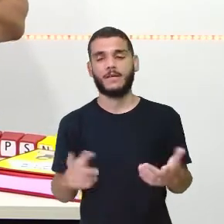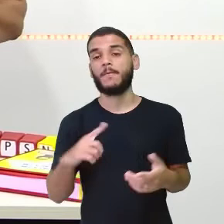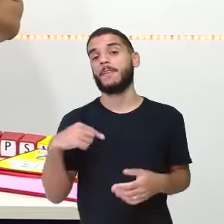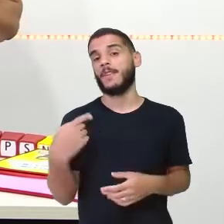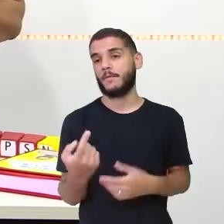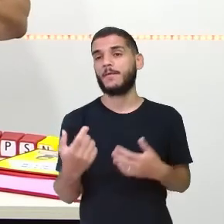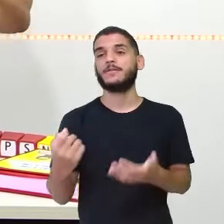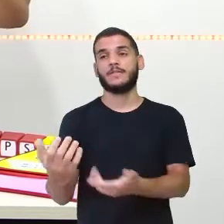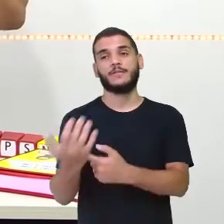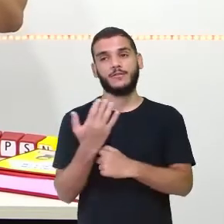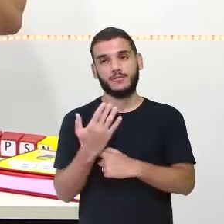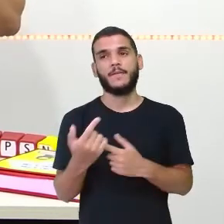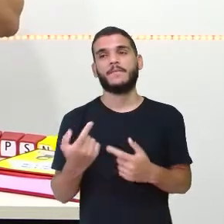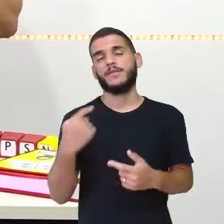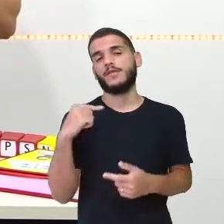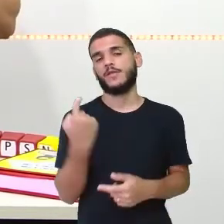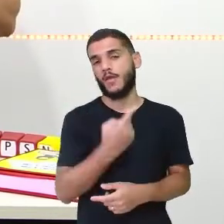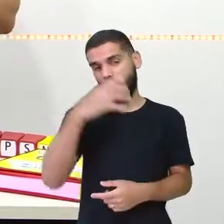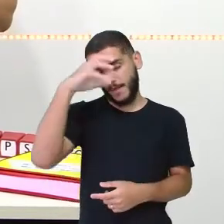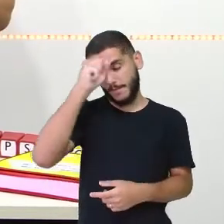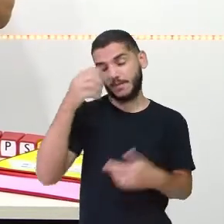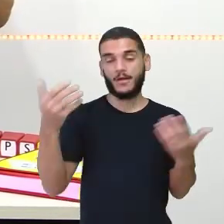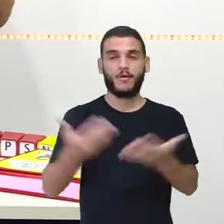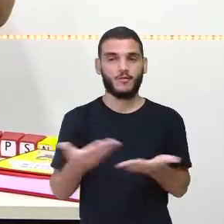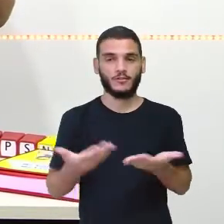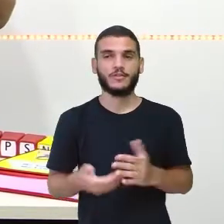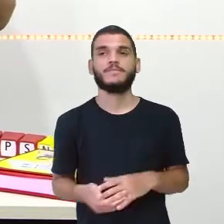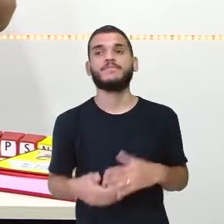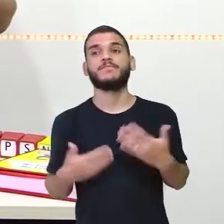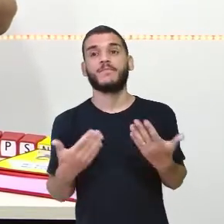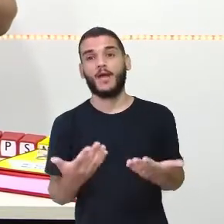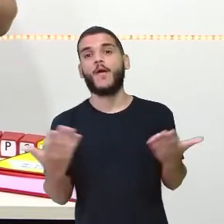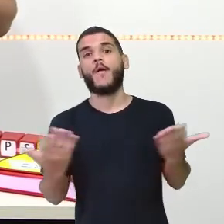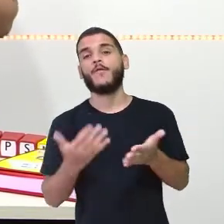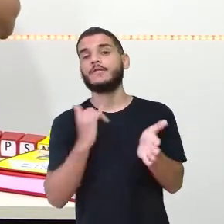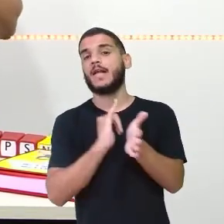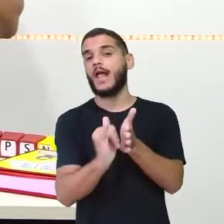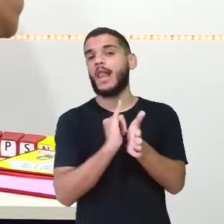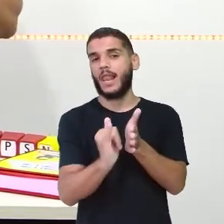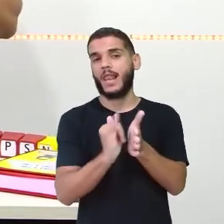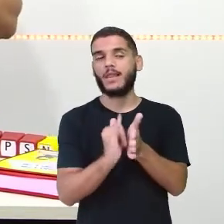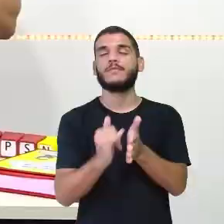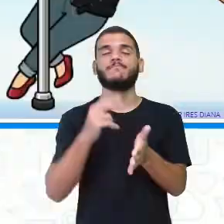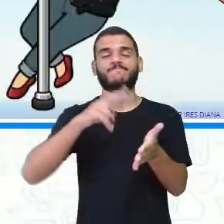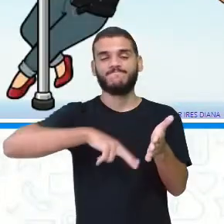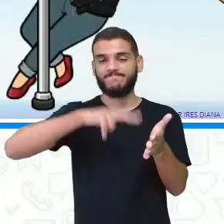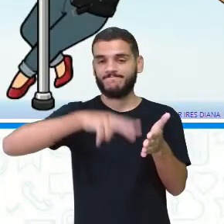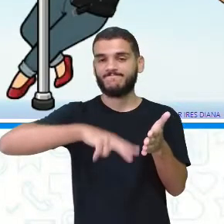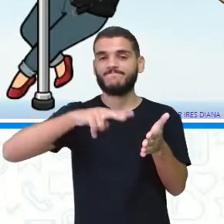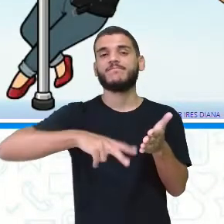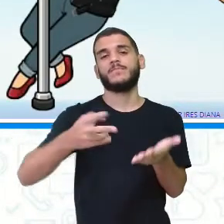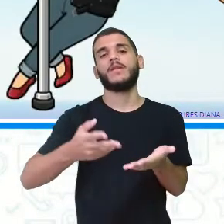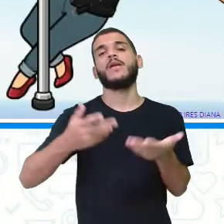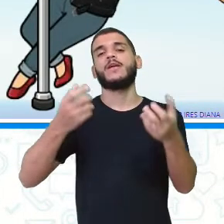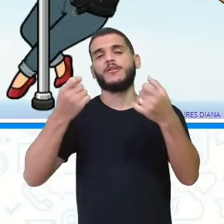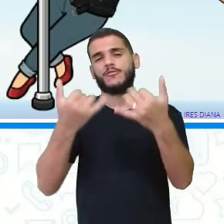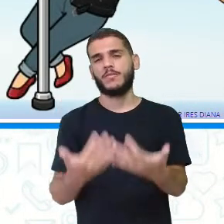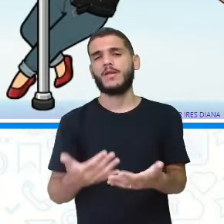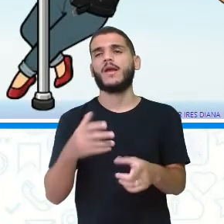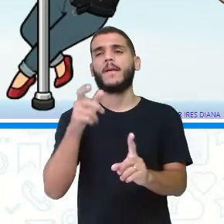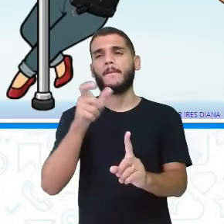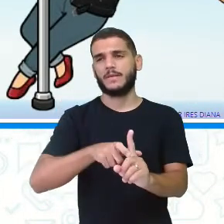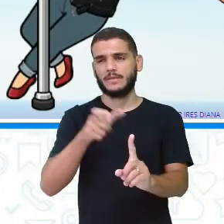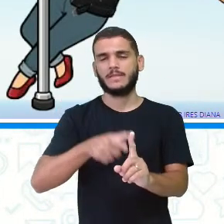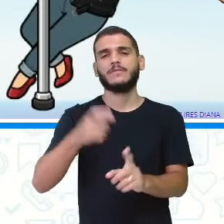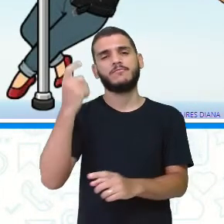Mas antes vamos ver, né, o que iremos aprender hoje. Hoje vamos ler o conto popular. Falar dos personagens, pensar na